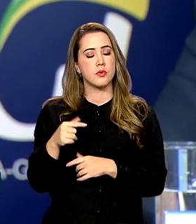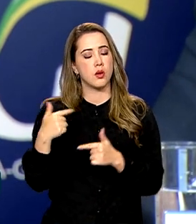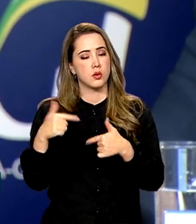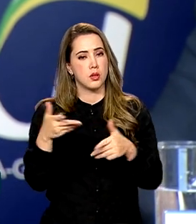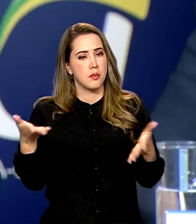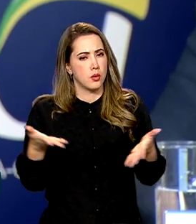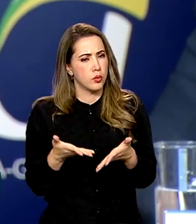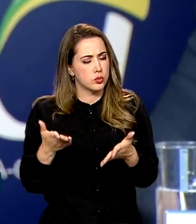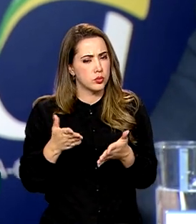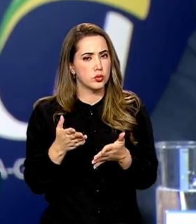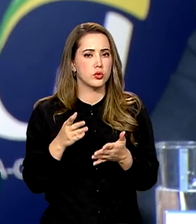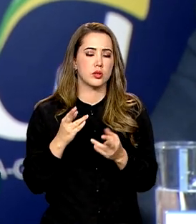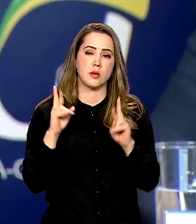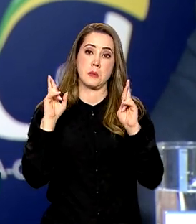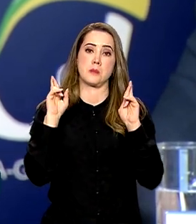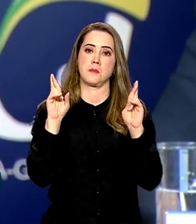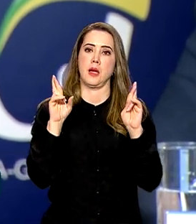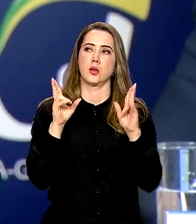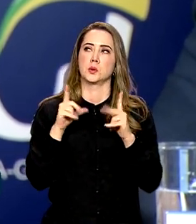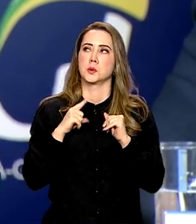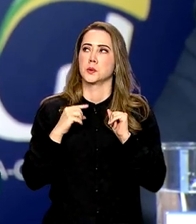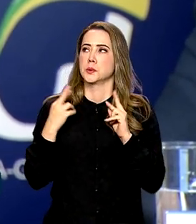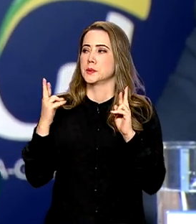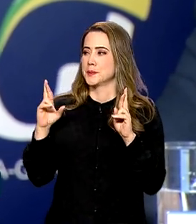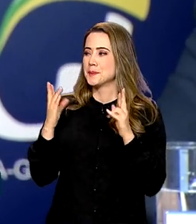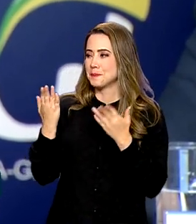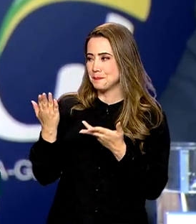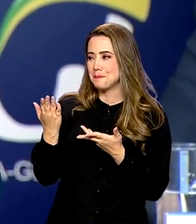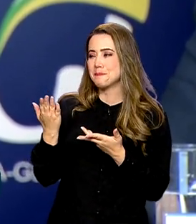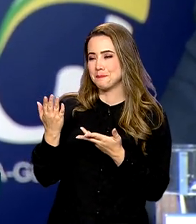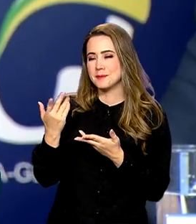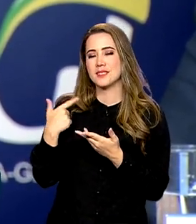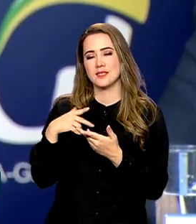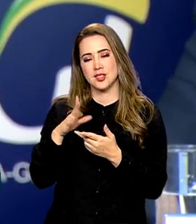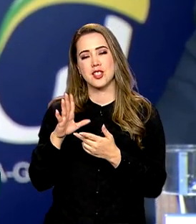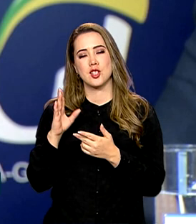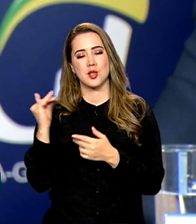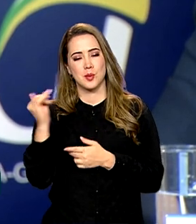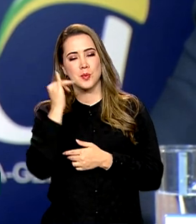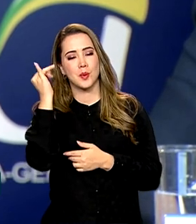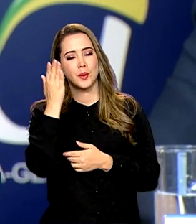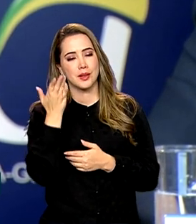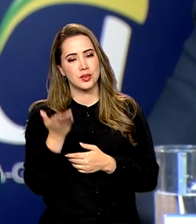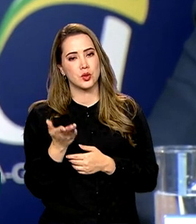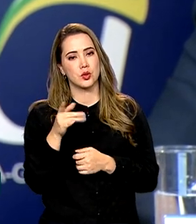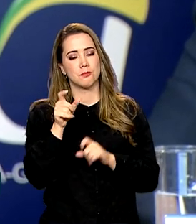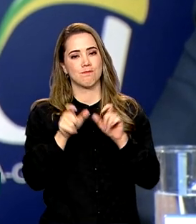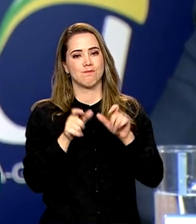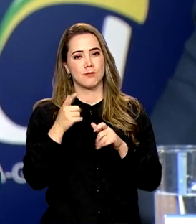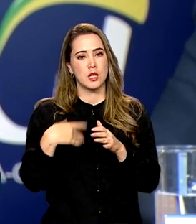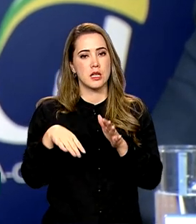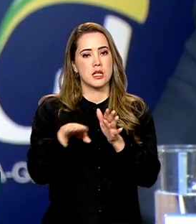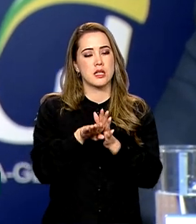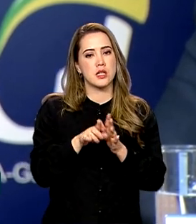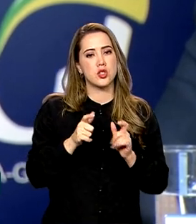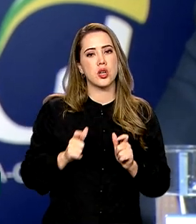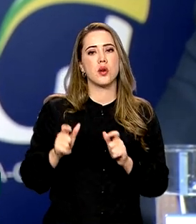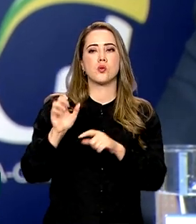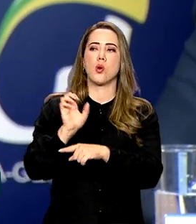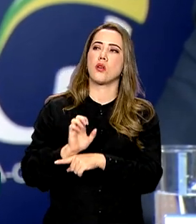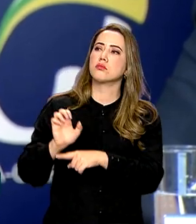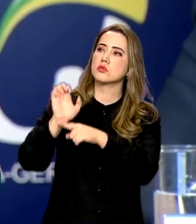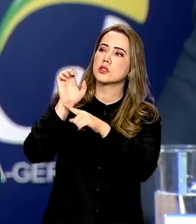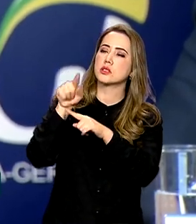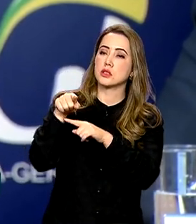votos, querido ministro, que isso reverbere realmente, que chegue aos estados, porque